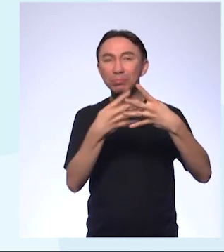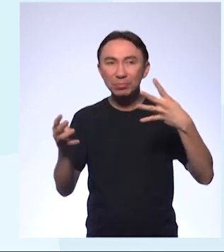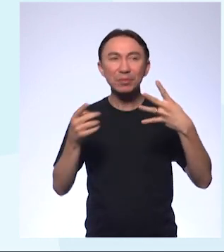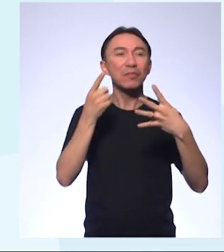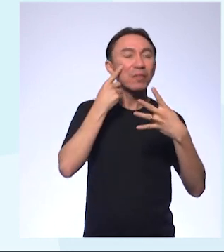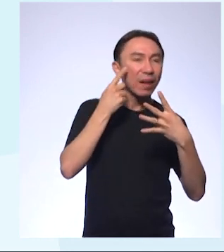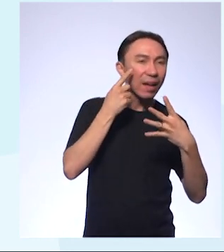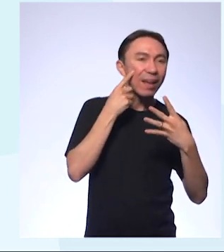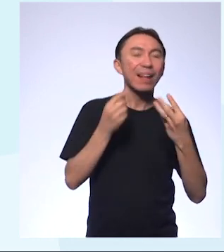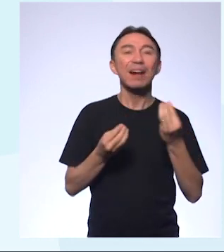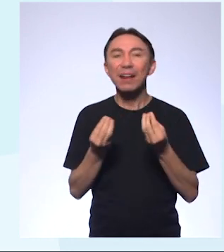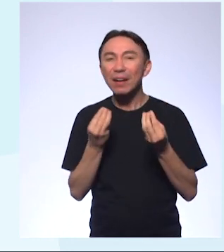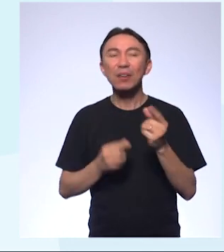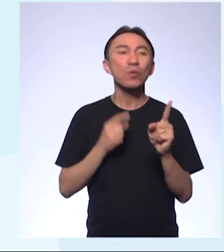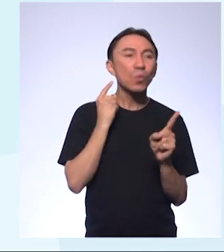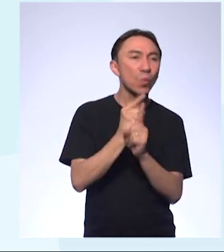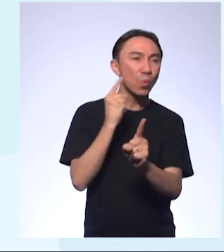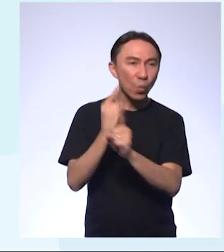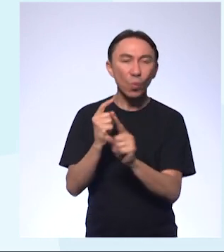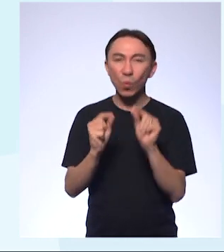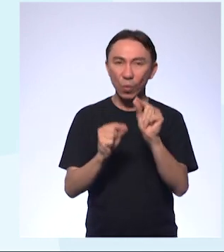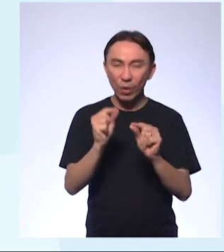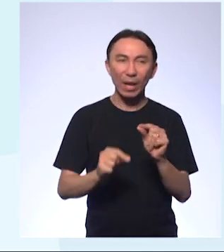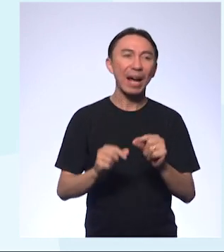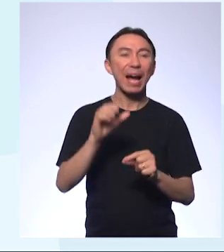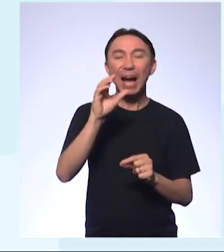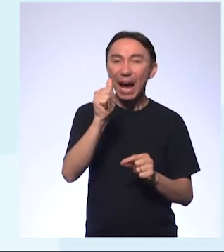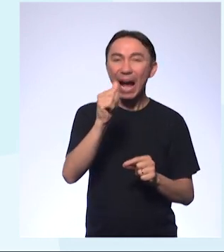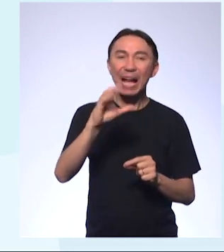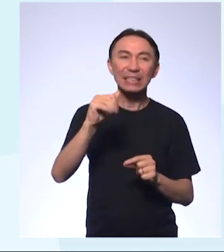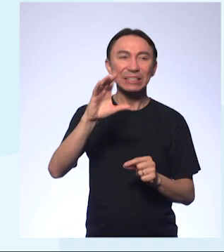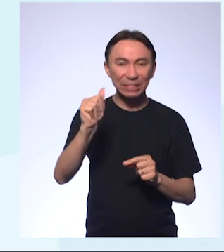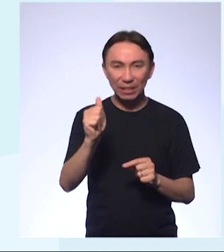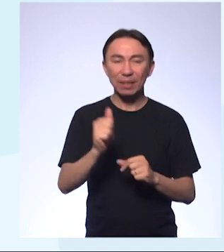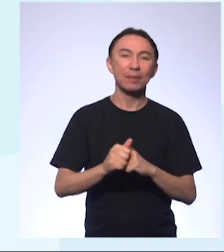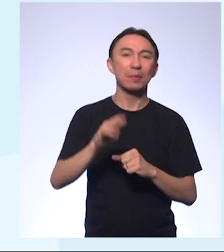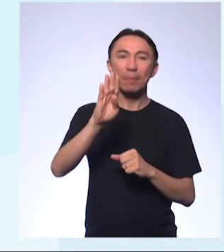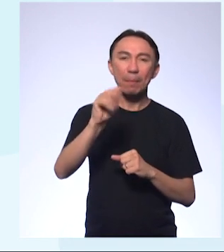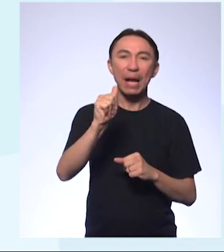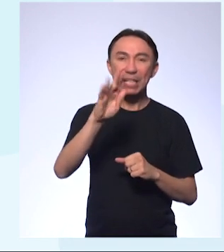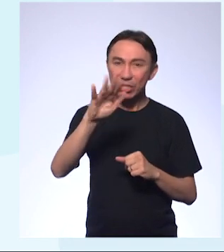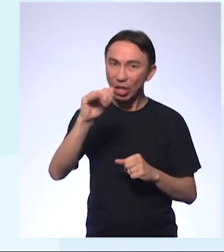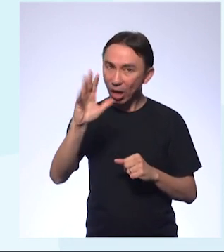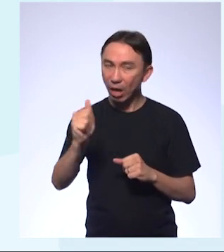como ácidas, básicas e neutras, a 25 graus. Pode passar.